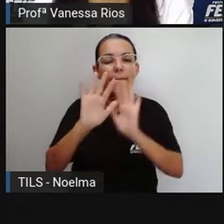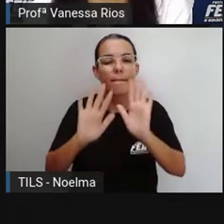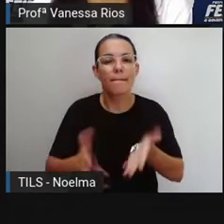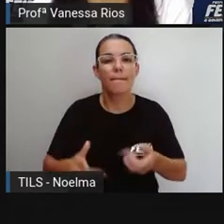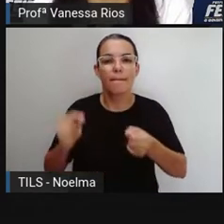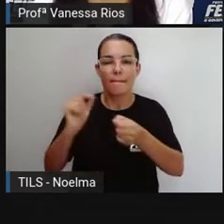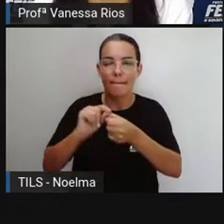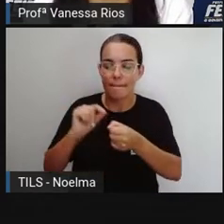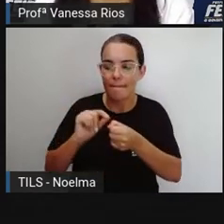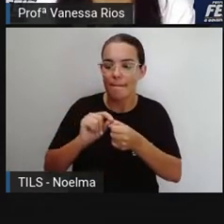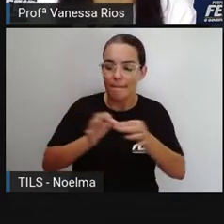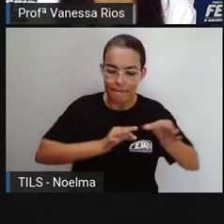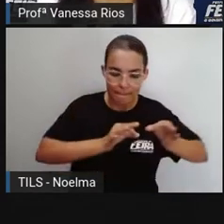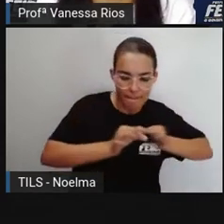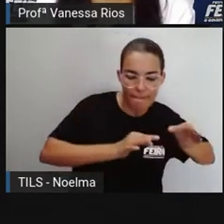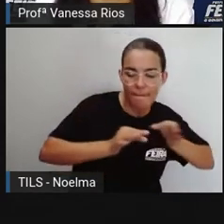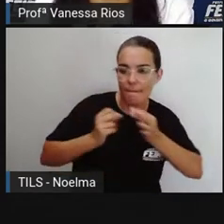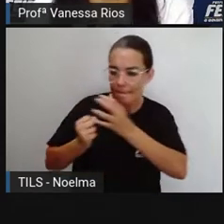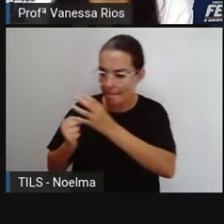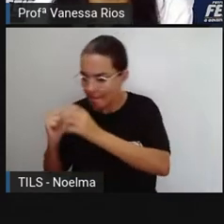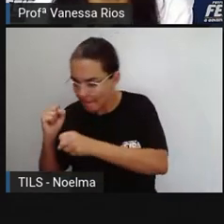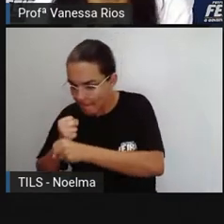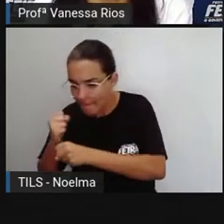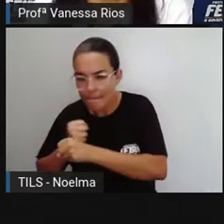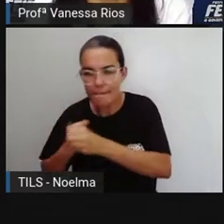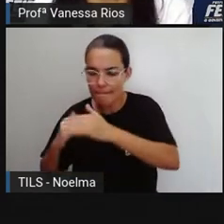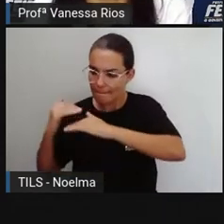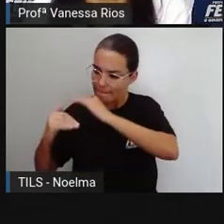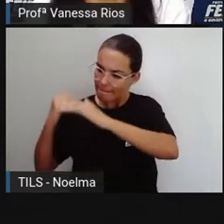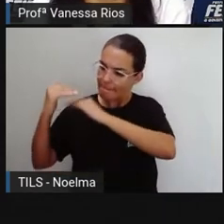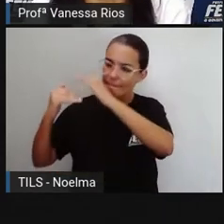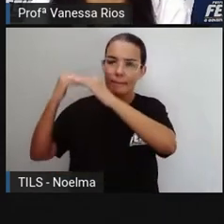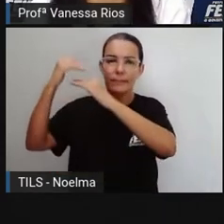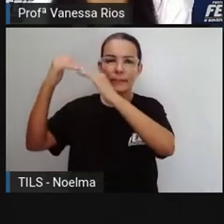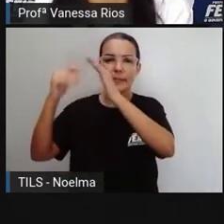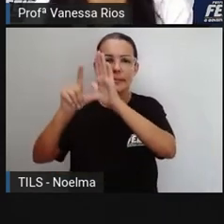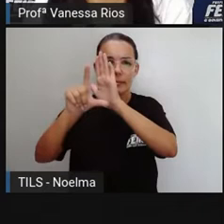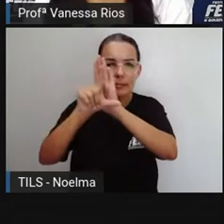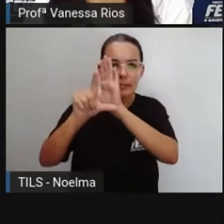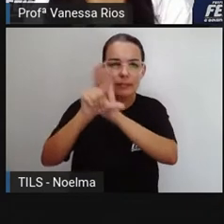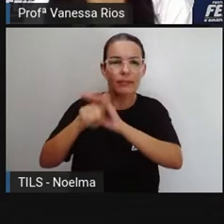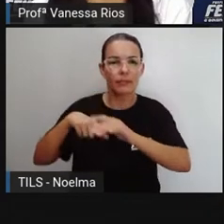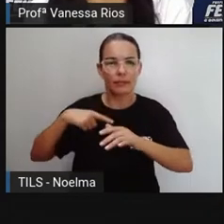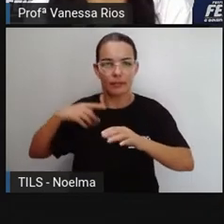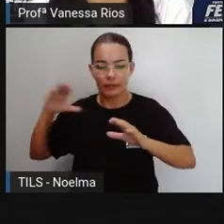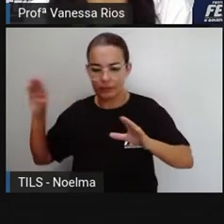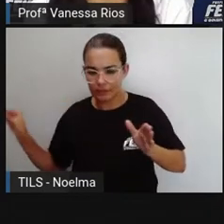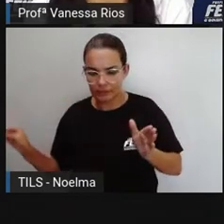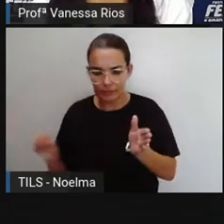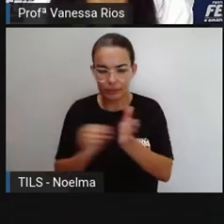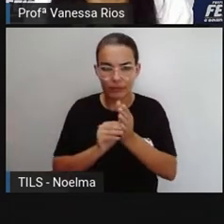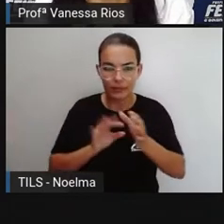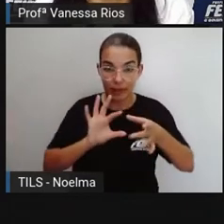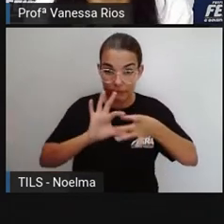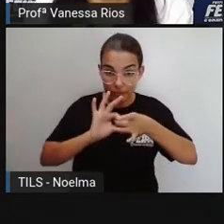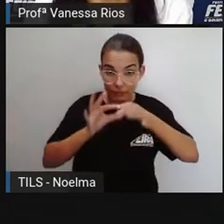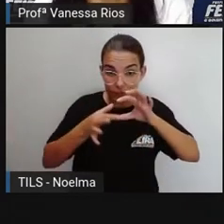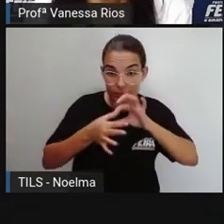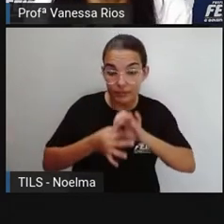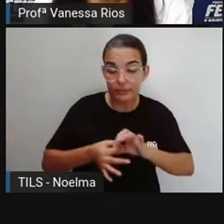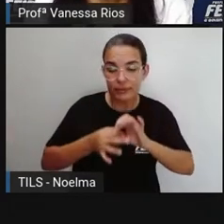realizada, observada, construída dentro de um processo aí que traz a democracia de volta